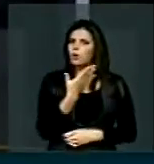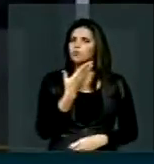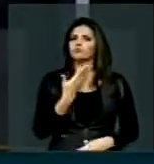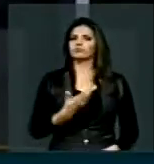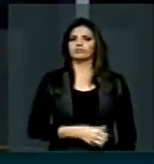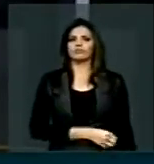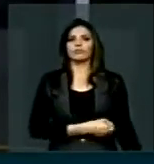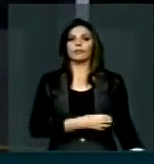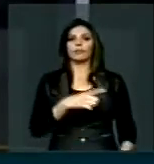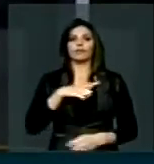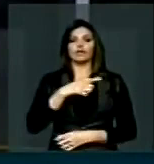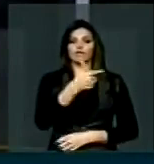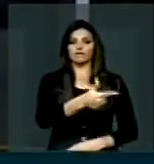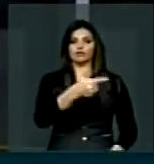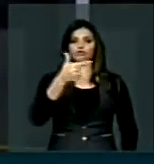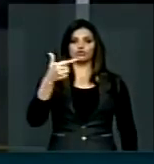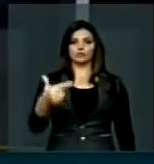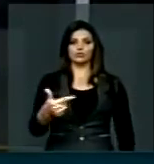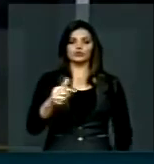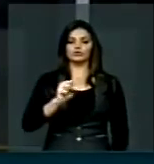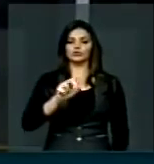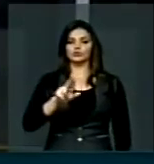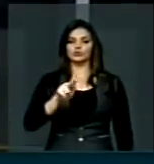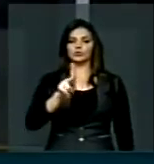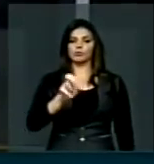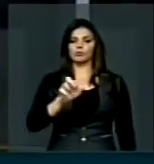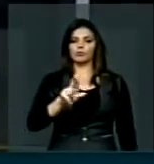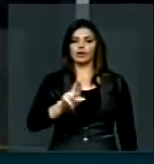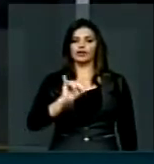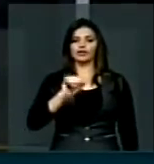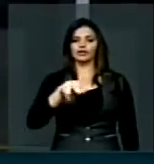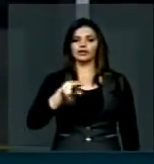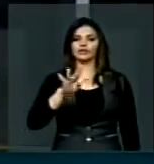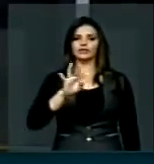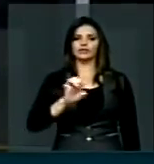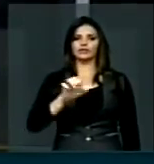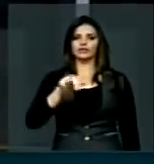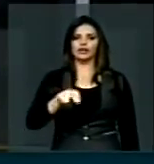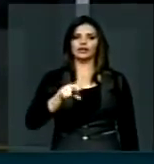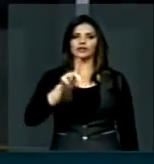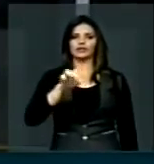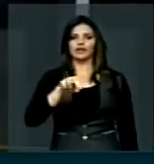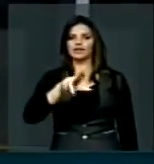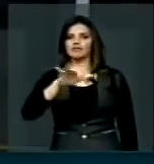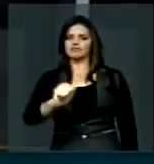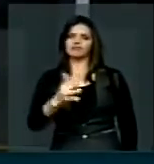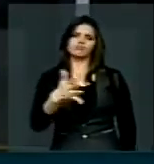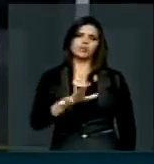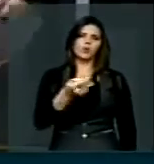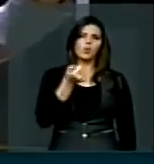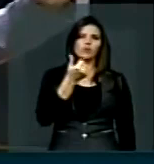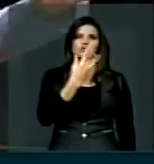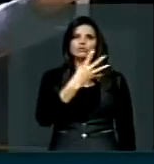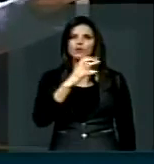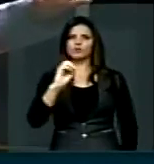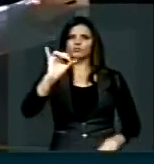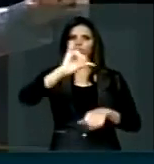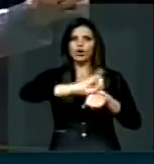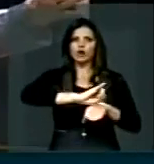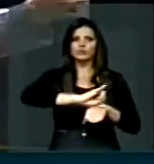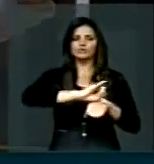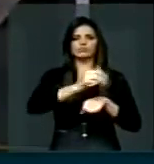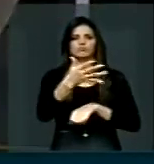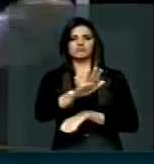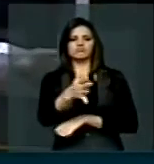tem 22 superintendências, quase 400 postos, hoje deve ter uma